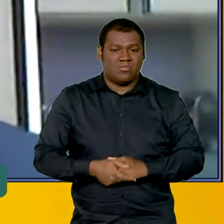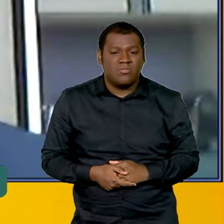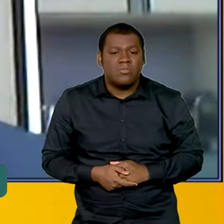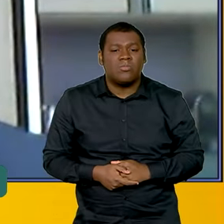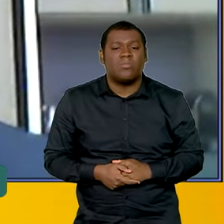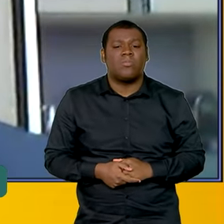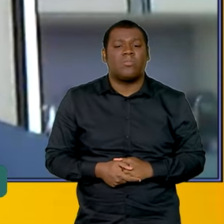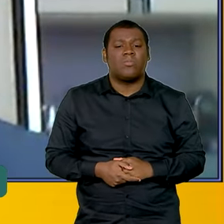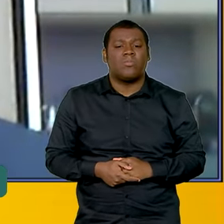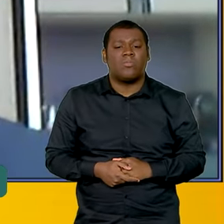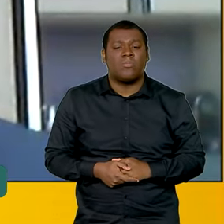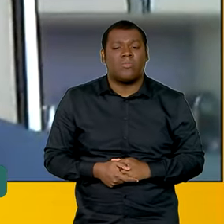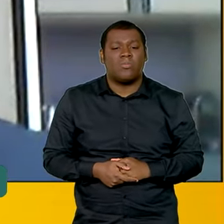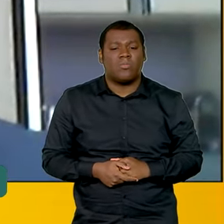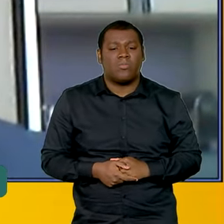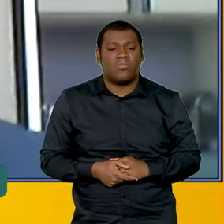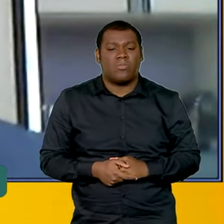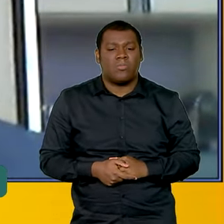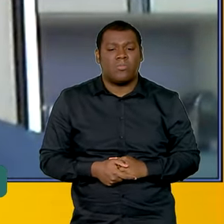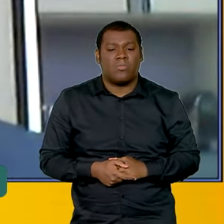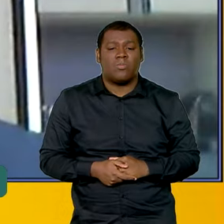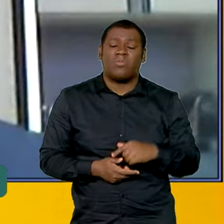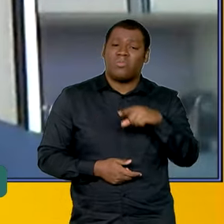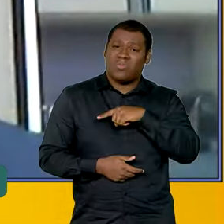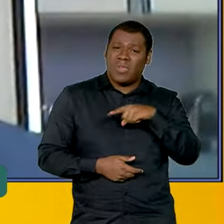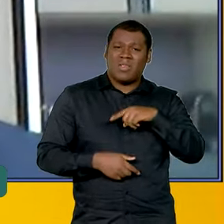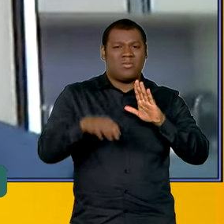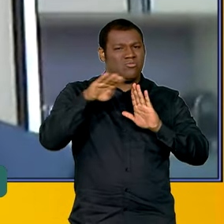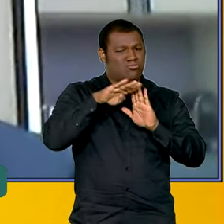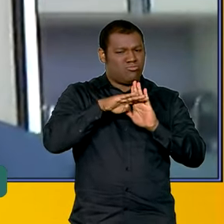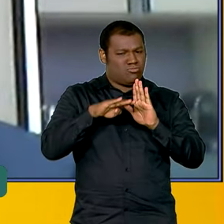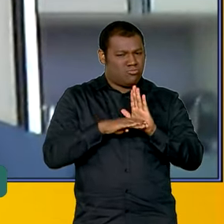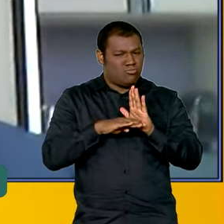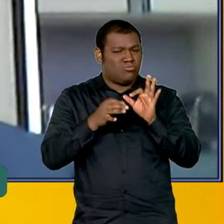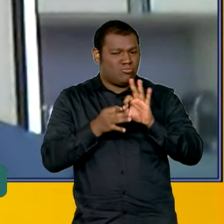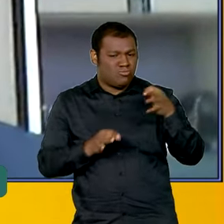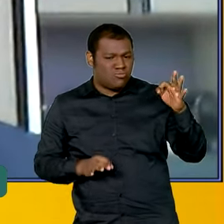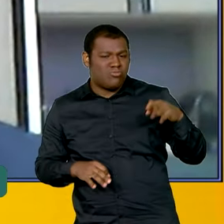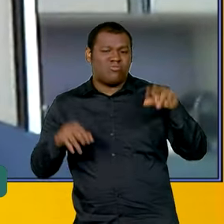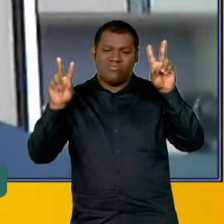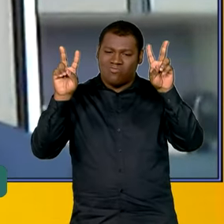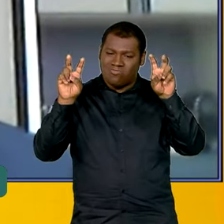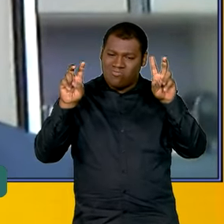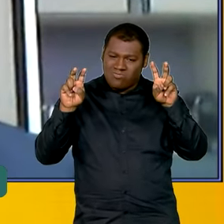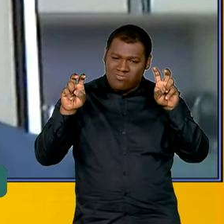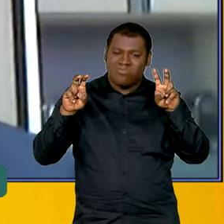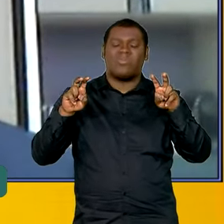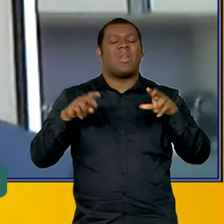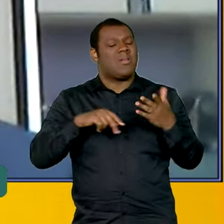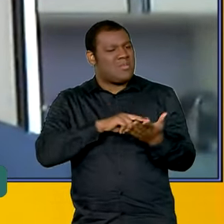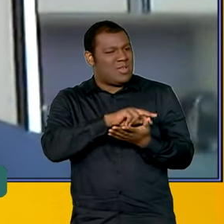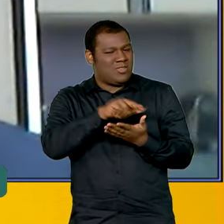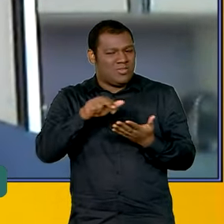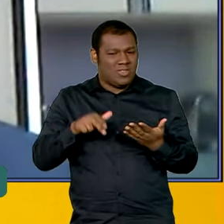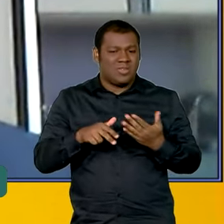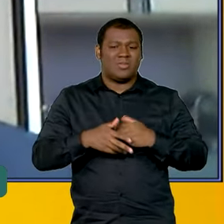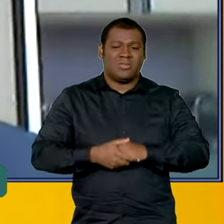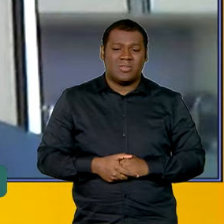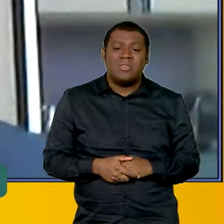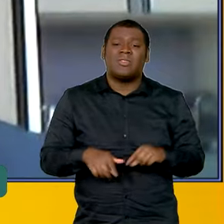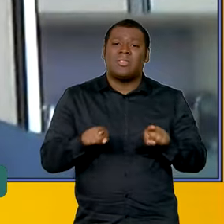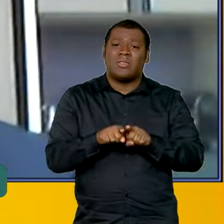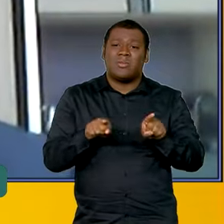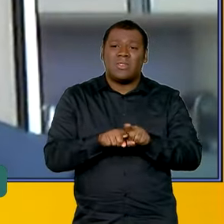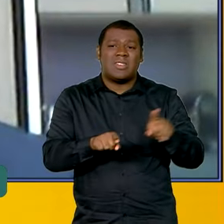mencionado, com um cardápio bastante amplo de temas para serem tratados pelos dois presidentes e, sobretudo, de